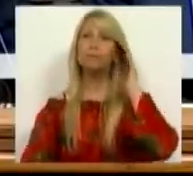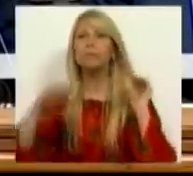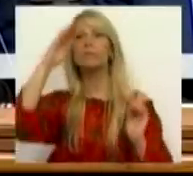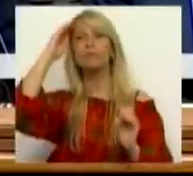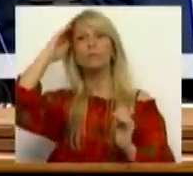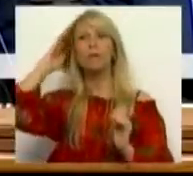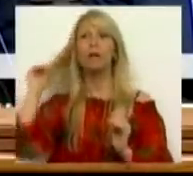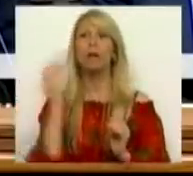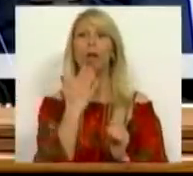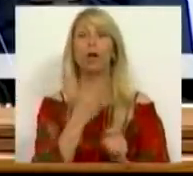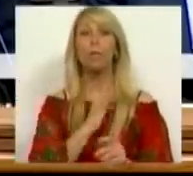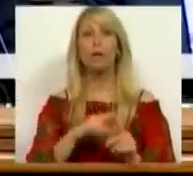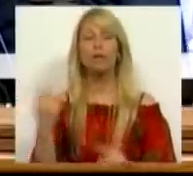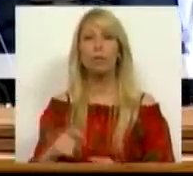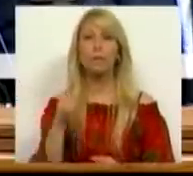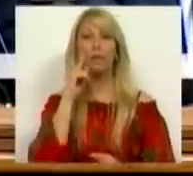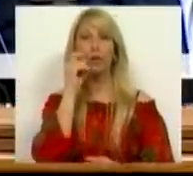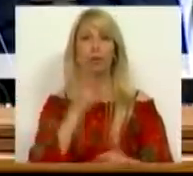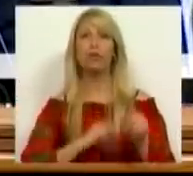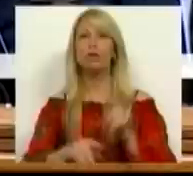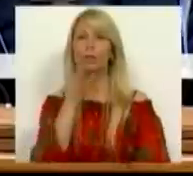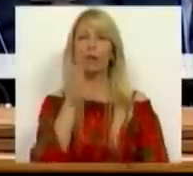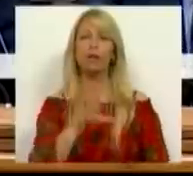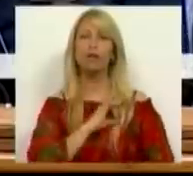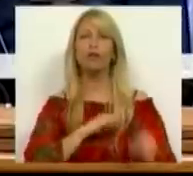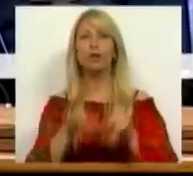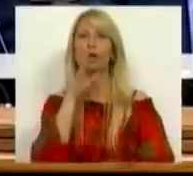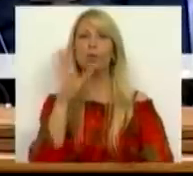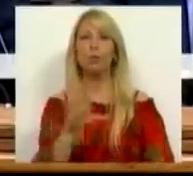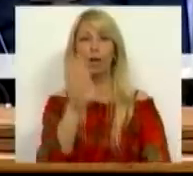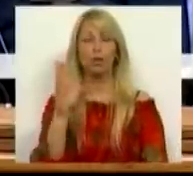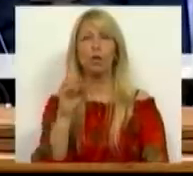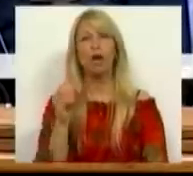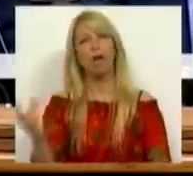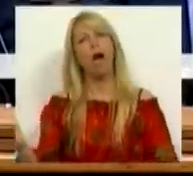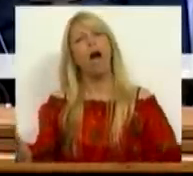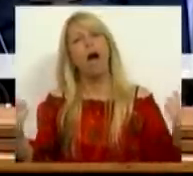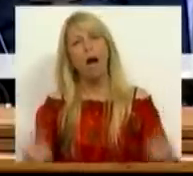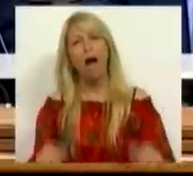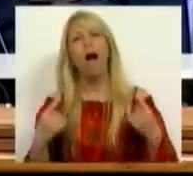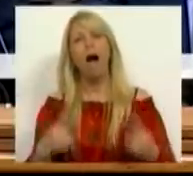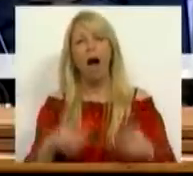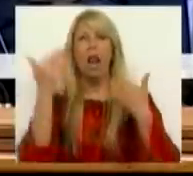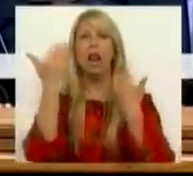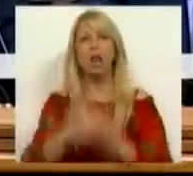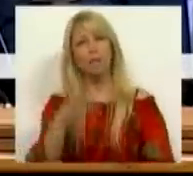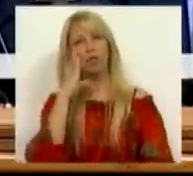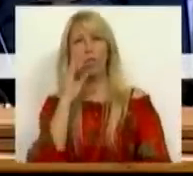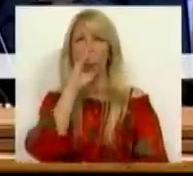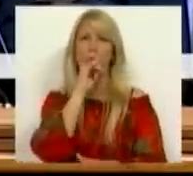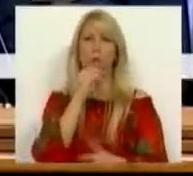Obrigado Sr. Presidente, Srs. Deputados, Sr. Deputado João Almeida, há limites para o descaramento do CDS, francamente. Quer dizer, o CDS não pode,